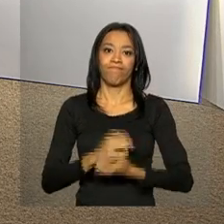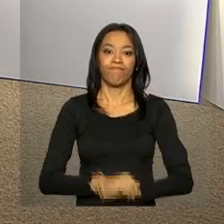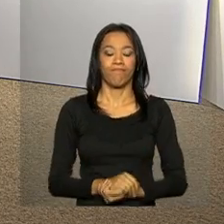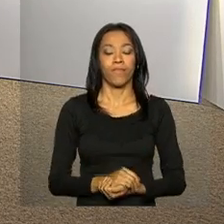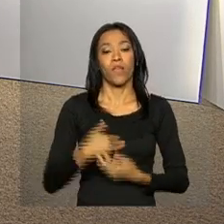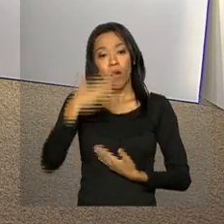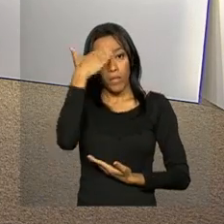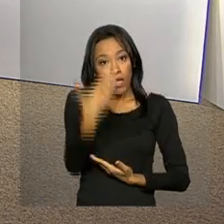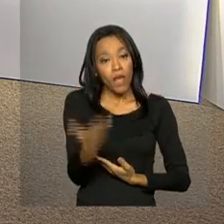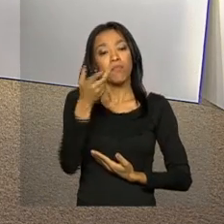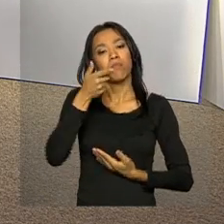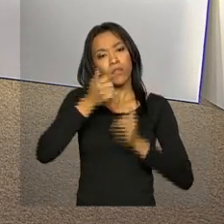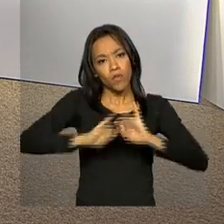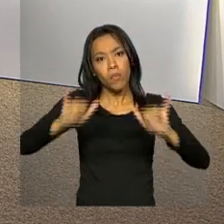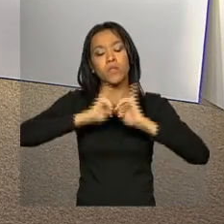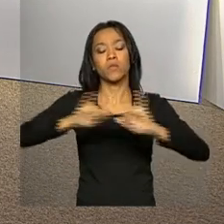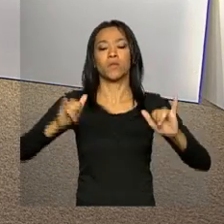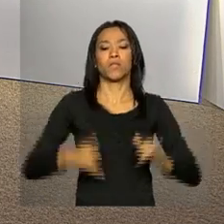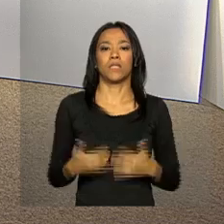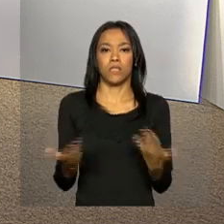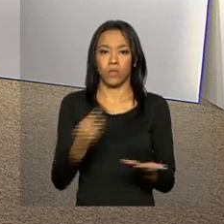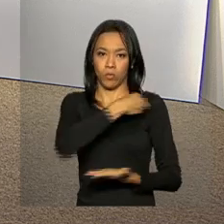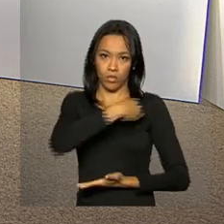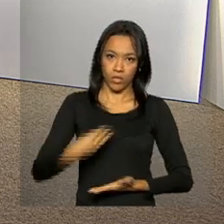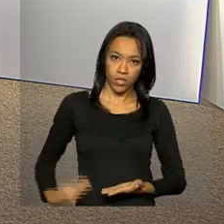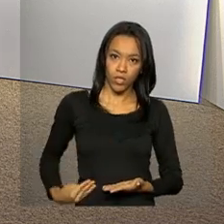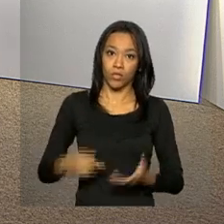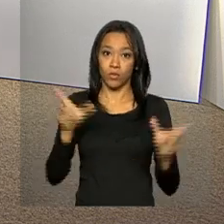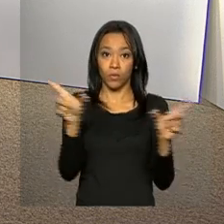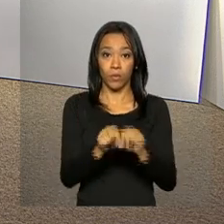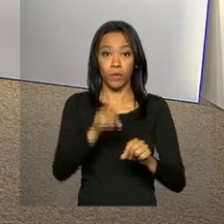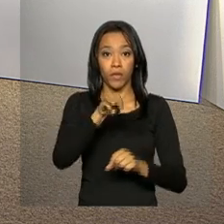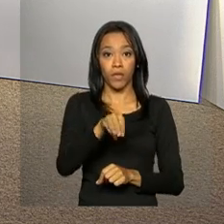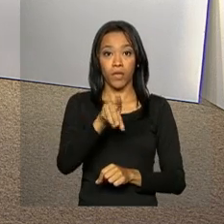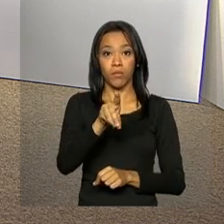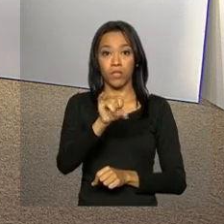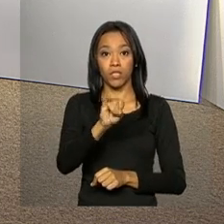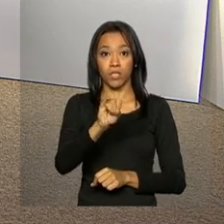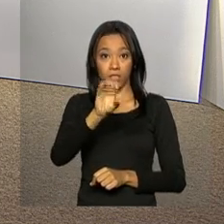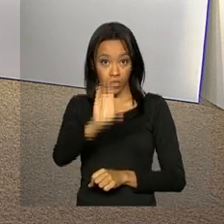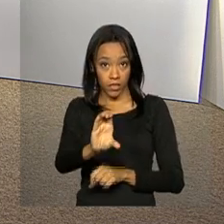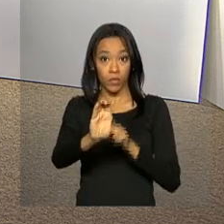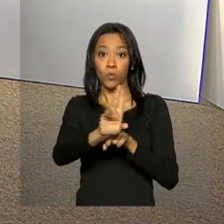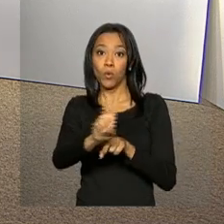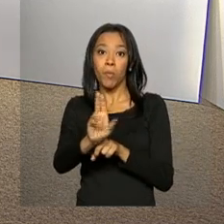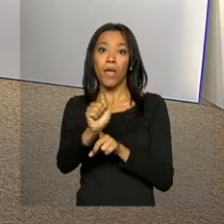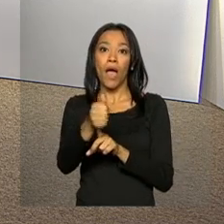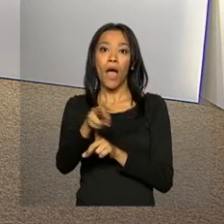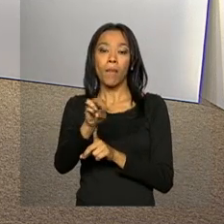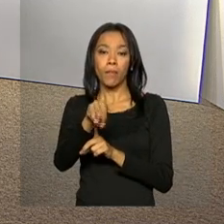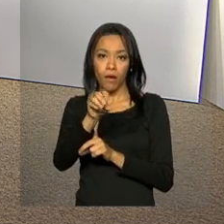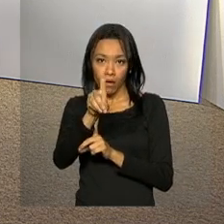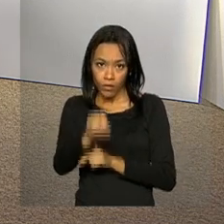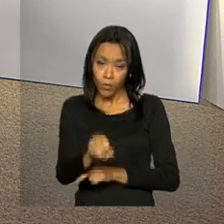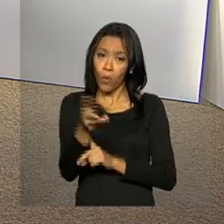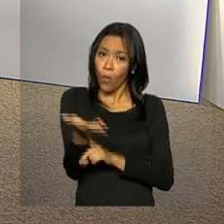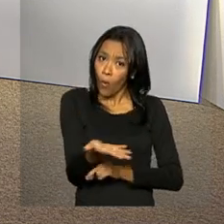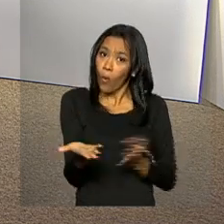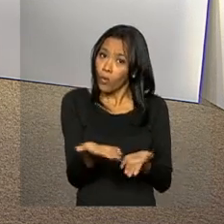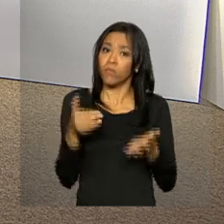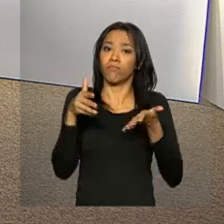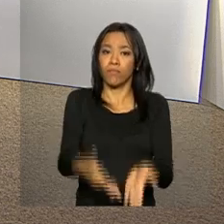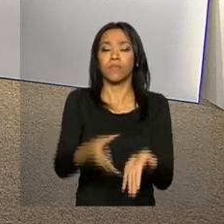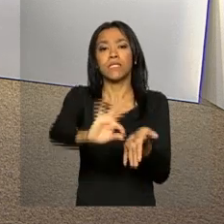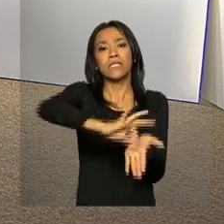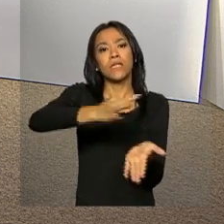informações. E o ministro do Desenvolvimento, Indústria e Comércio Exterior, Armando Monteiro, participa hoje da assinatura de um